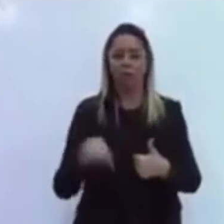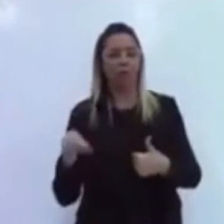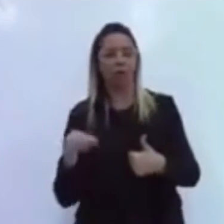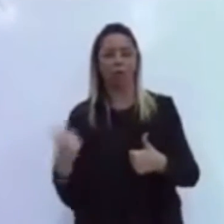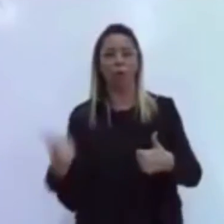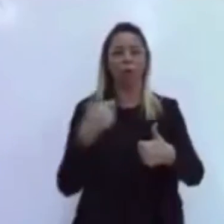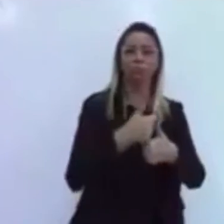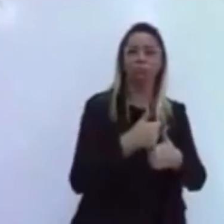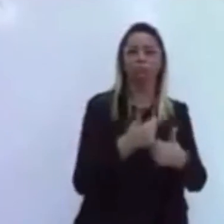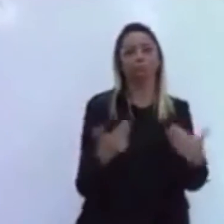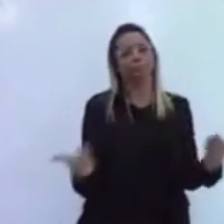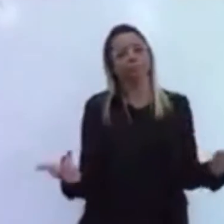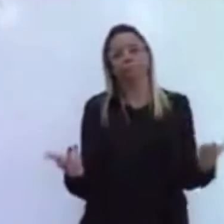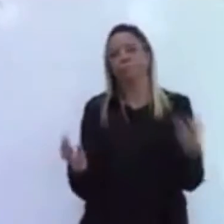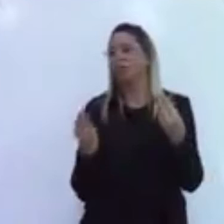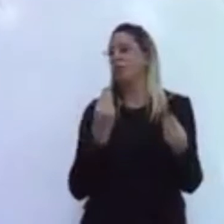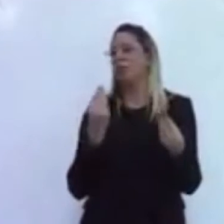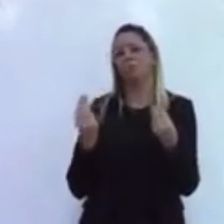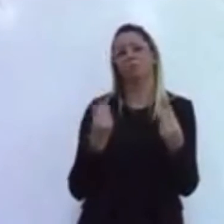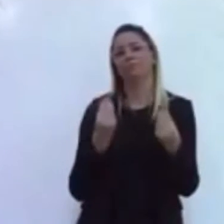vereador nenhum aqui se pronunciar.